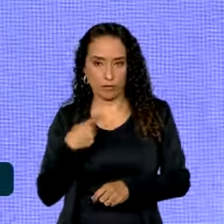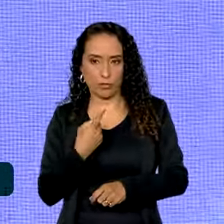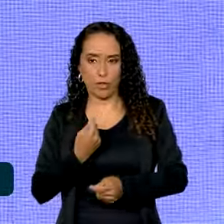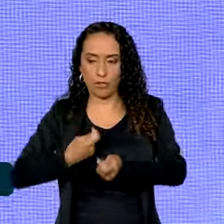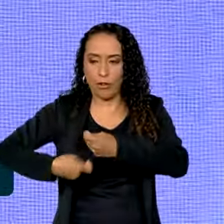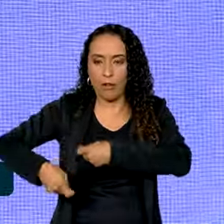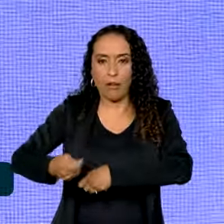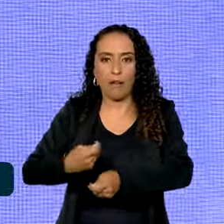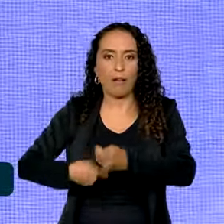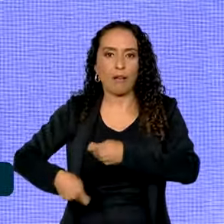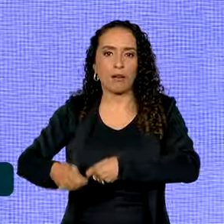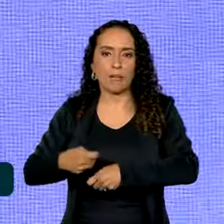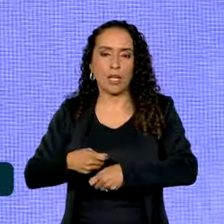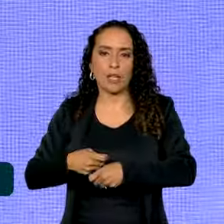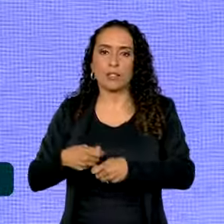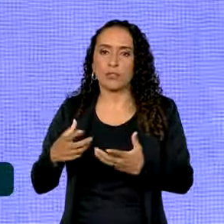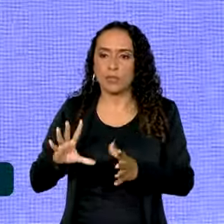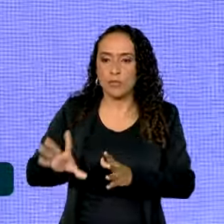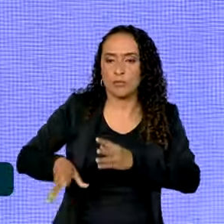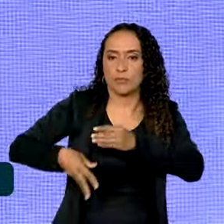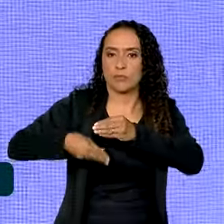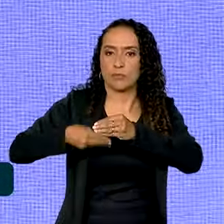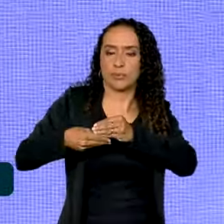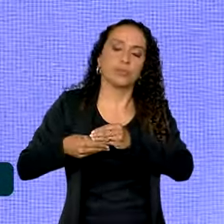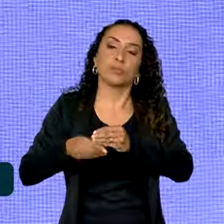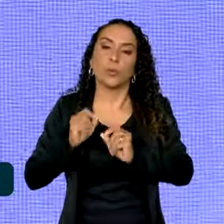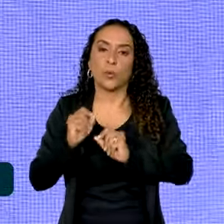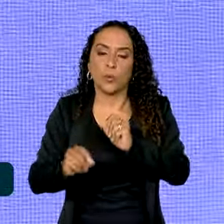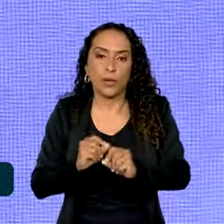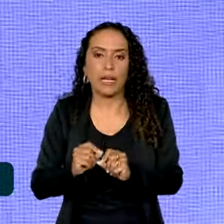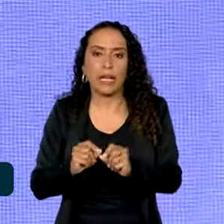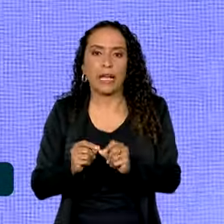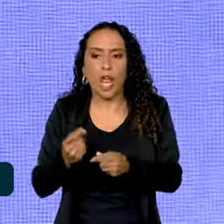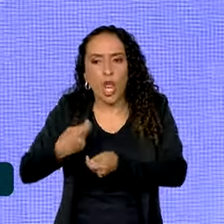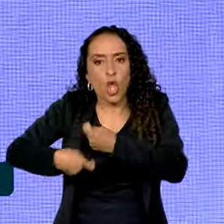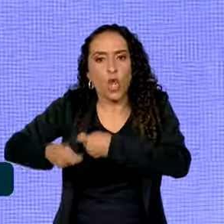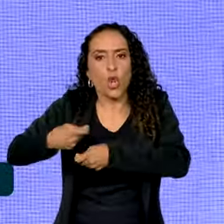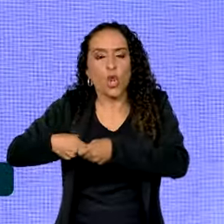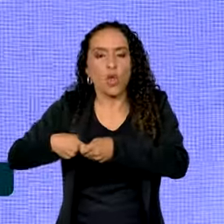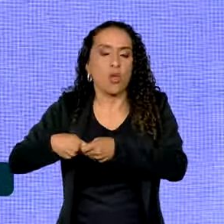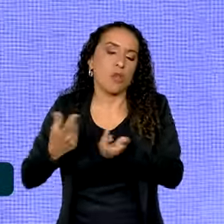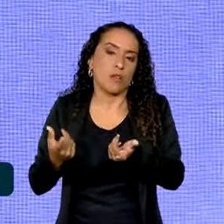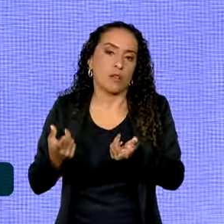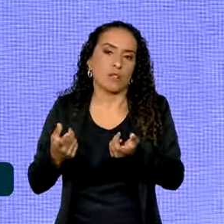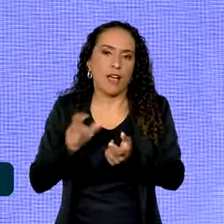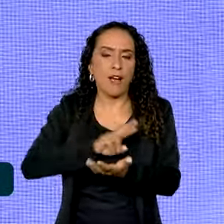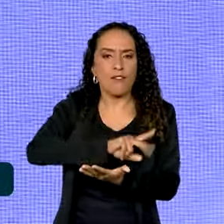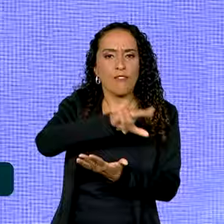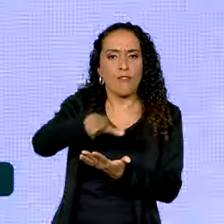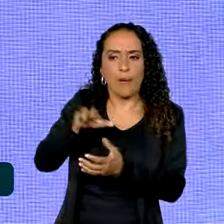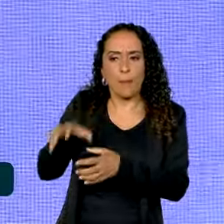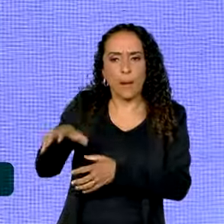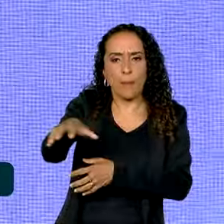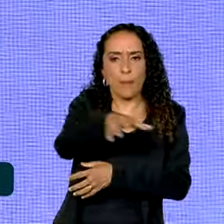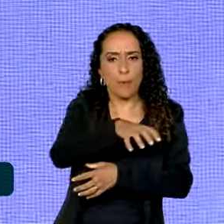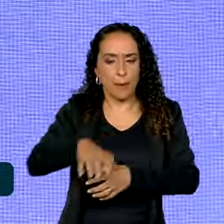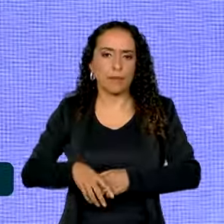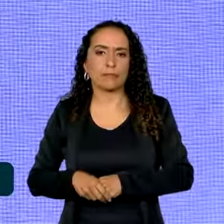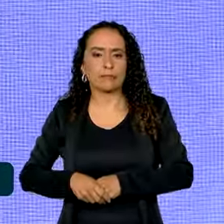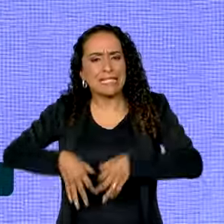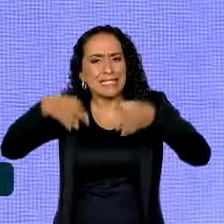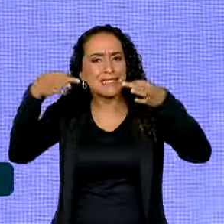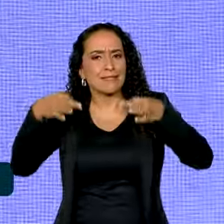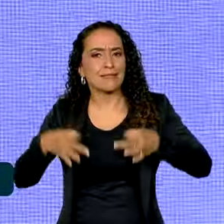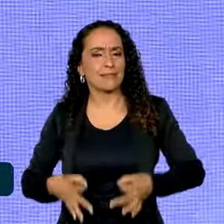comércio, a complementariedade econômica em várias áreas. A certeza